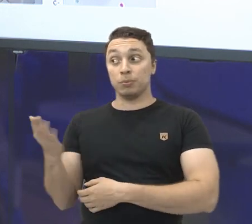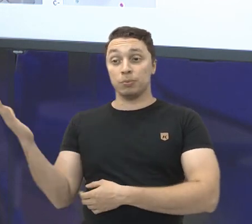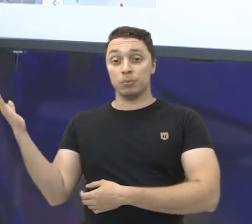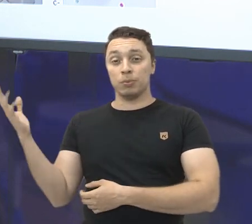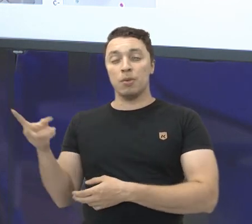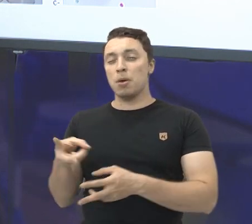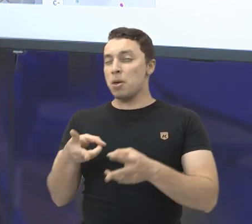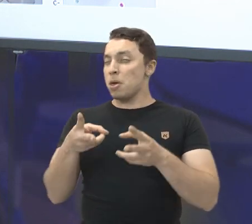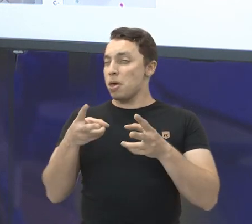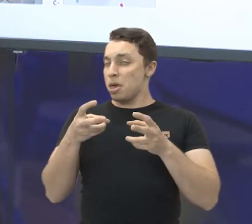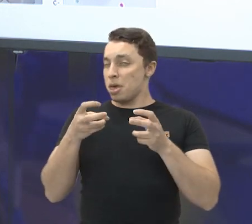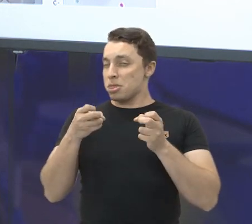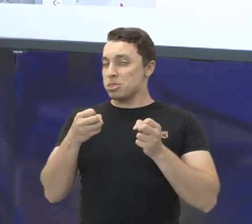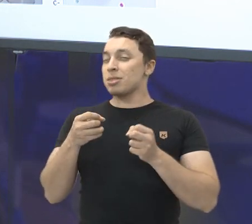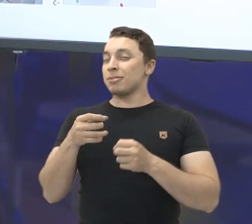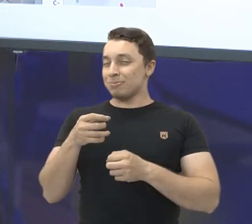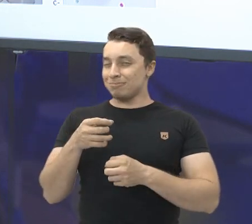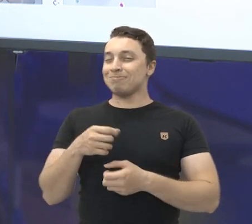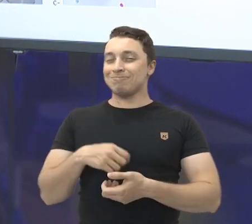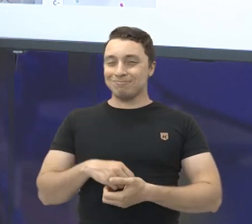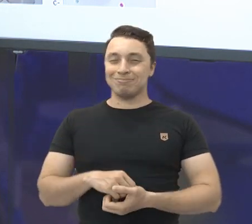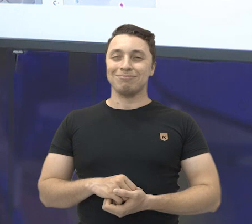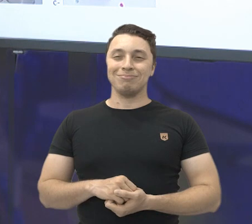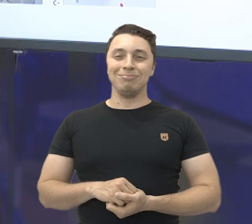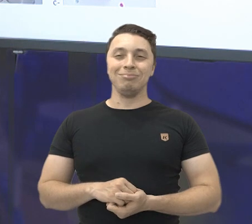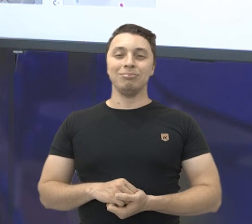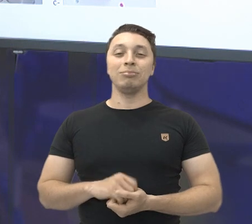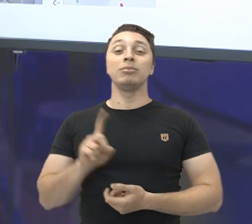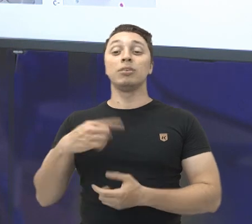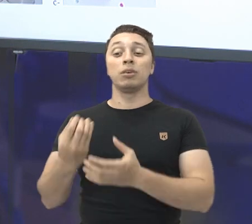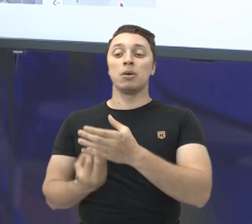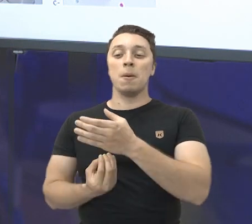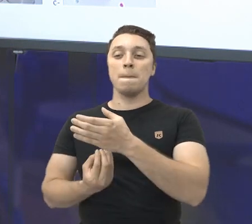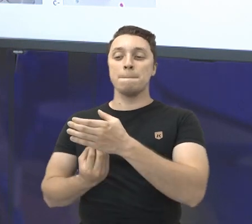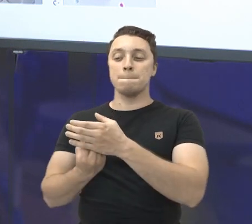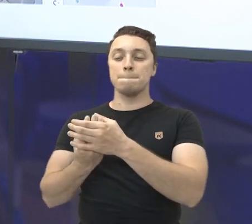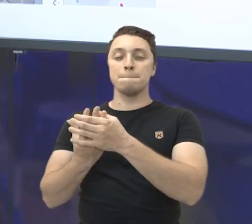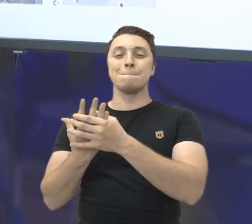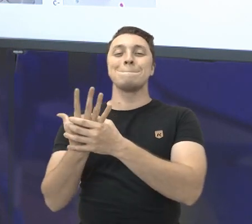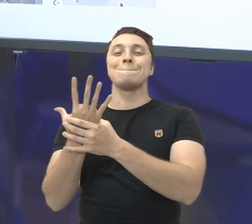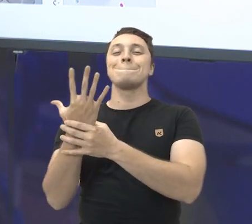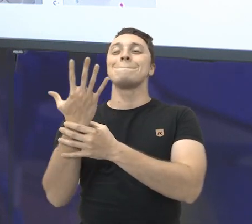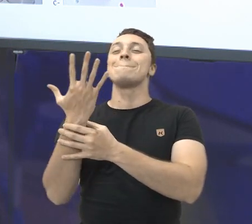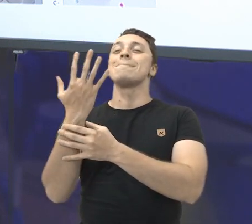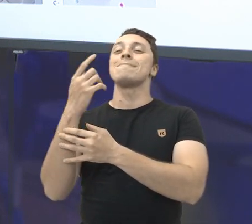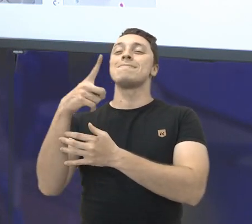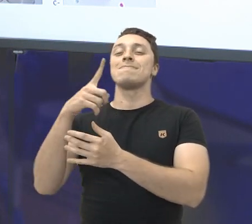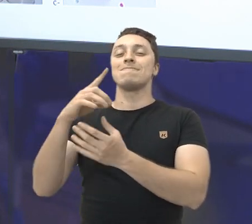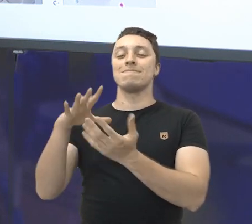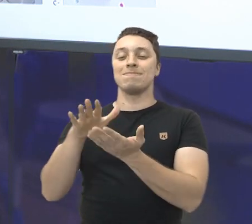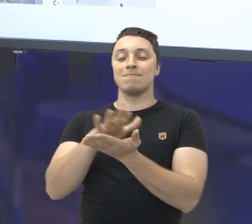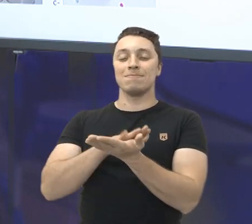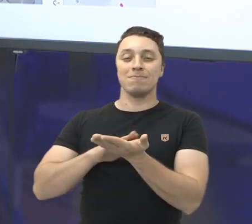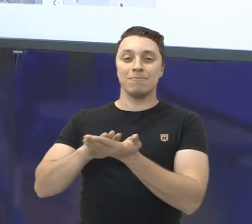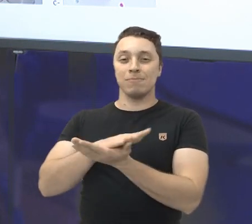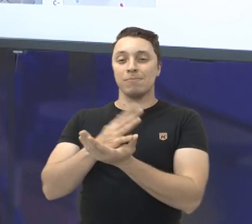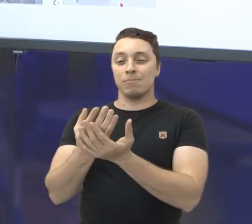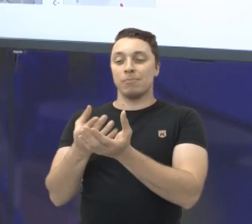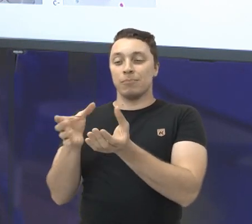Descobriu rapidinho, não foi? Então, nós transformamos o que é plano na